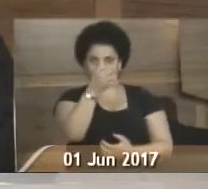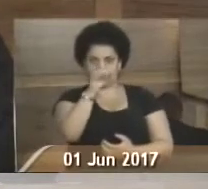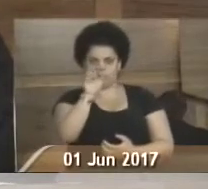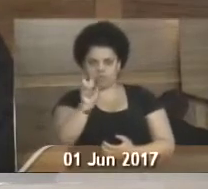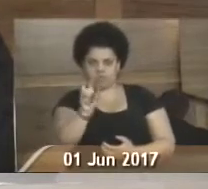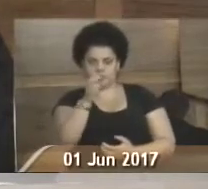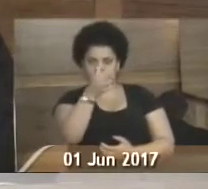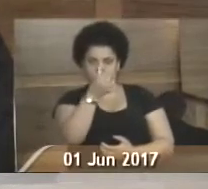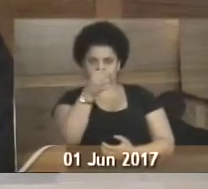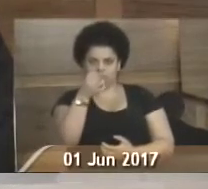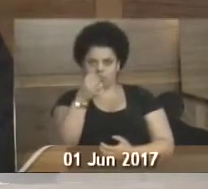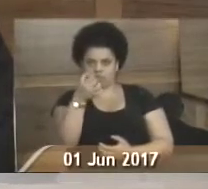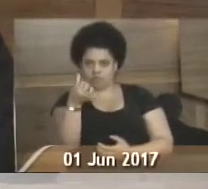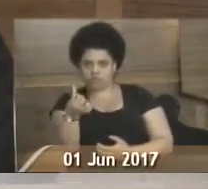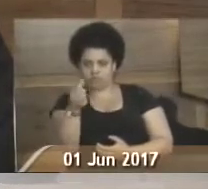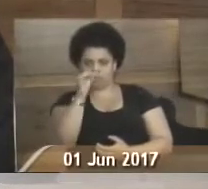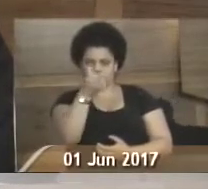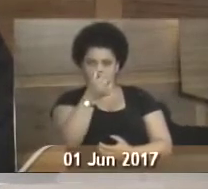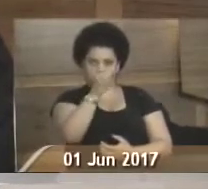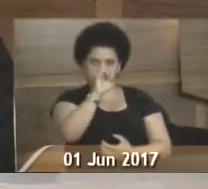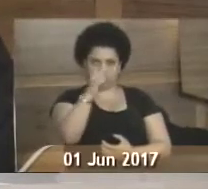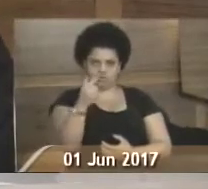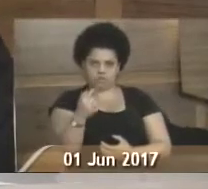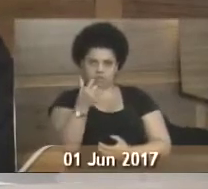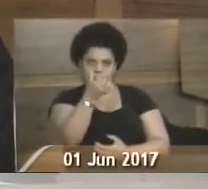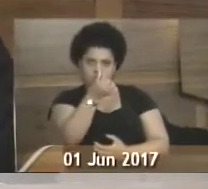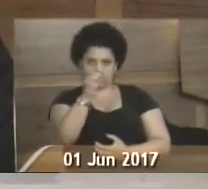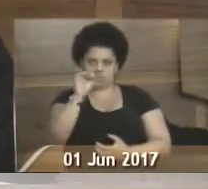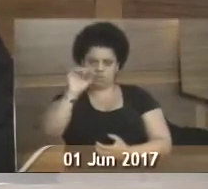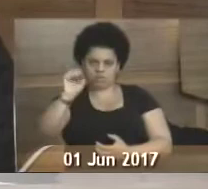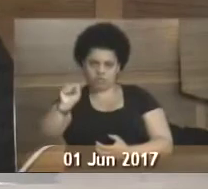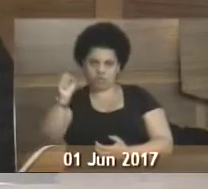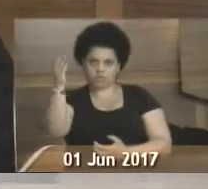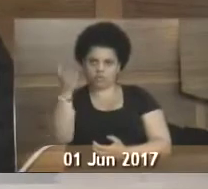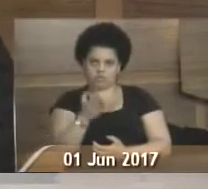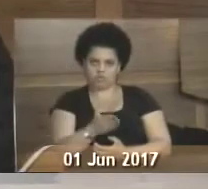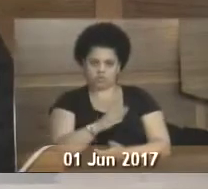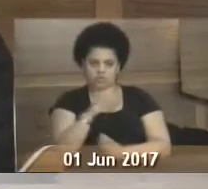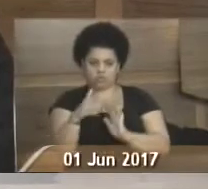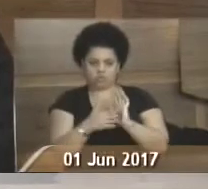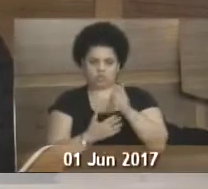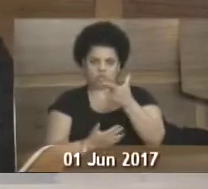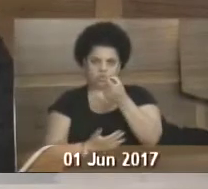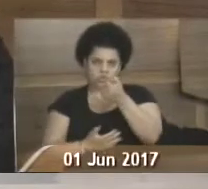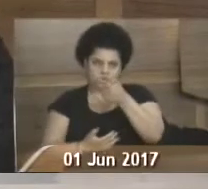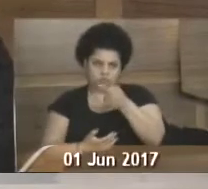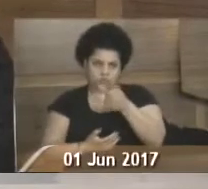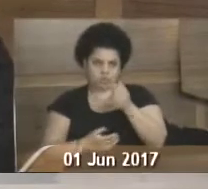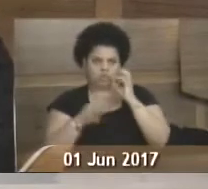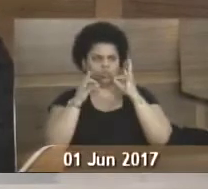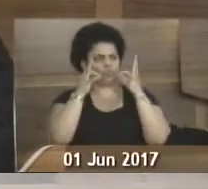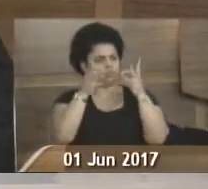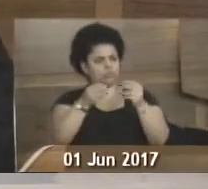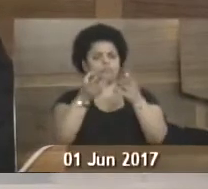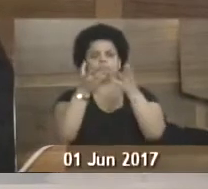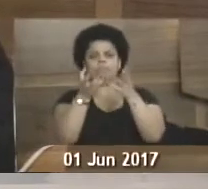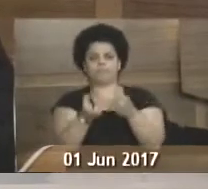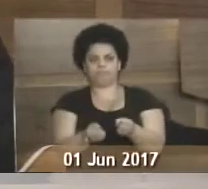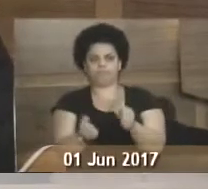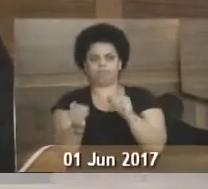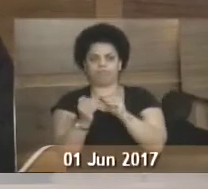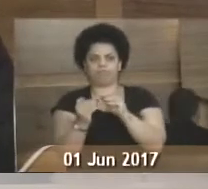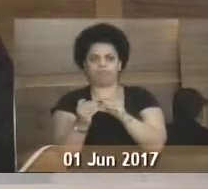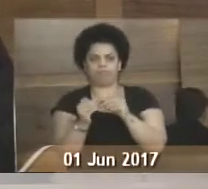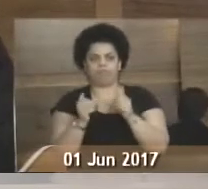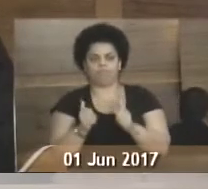605, 606, 607 e 608, barra 2017, tendo sido todos aprovados de forma